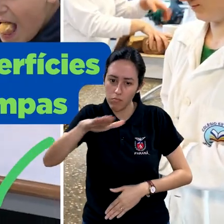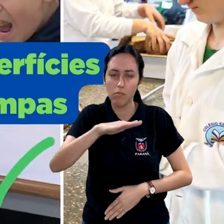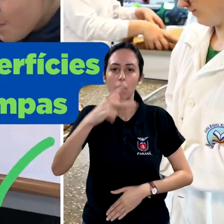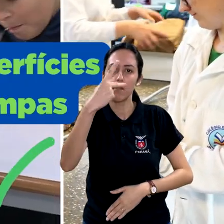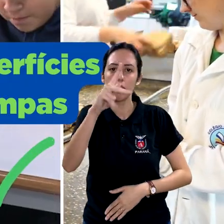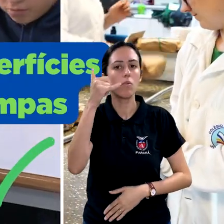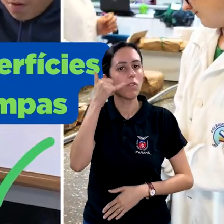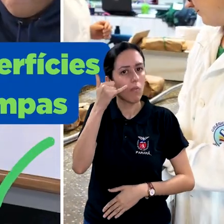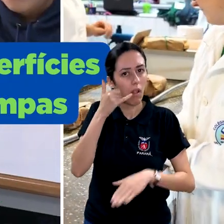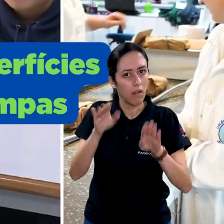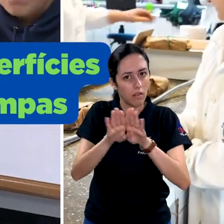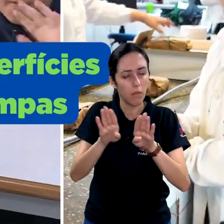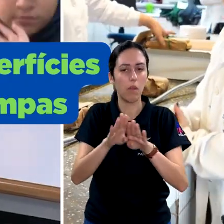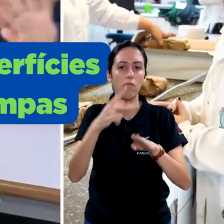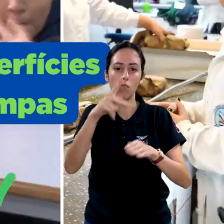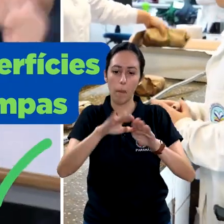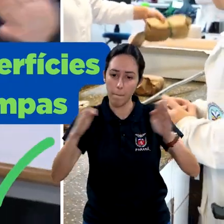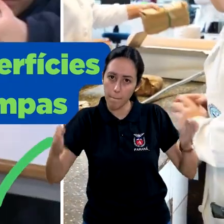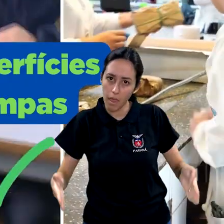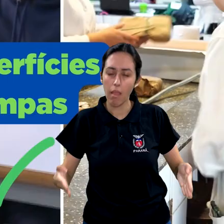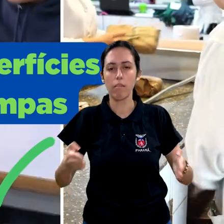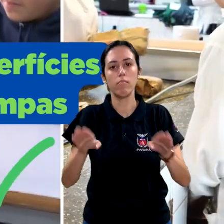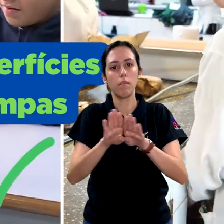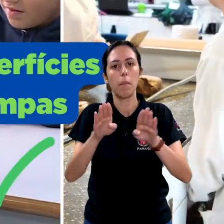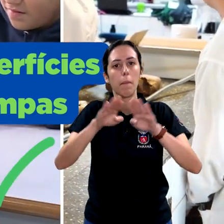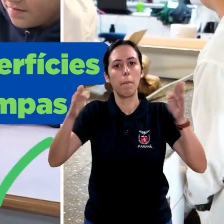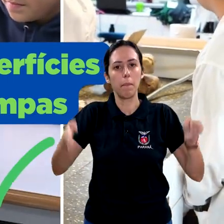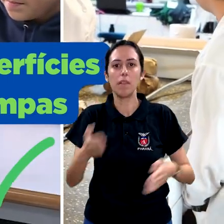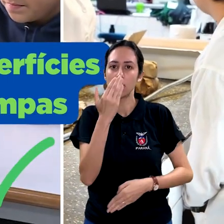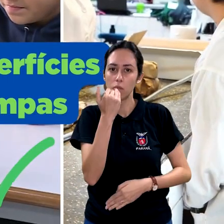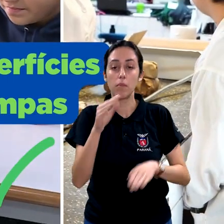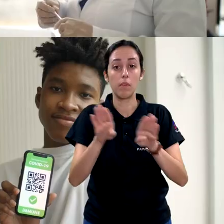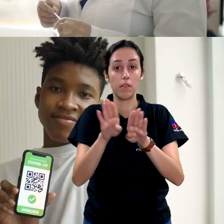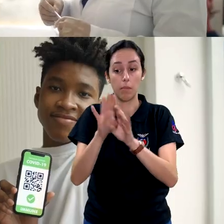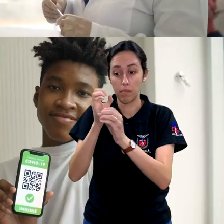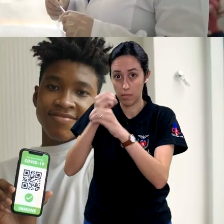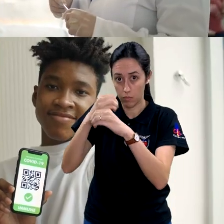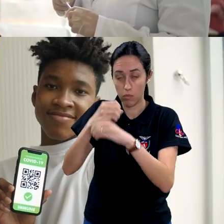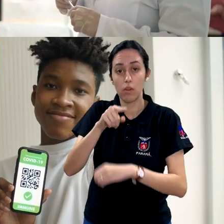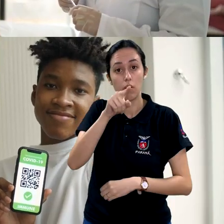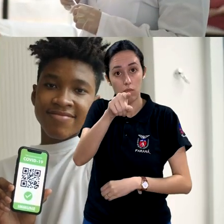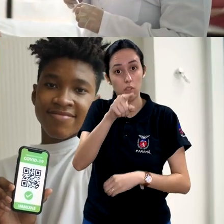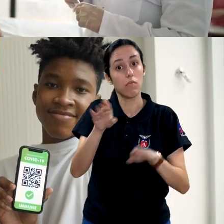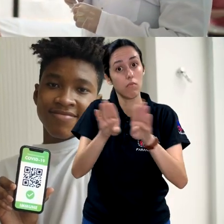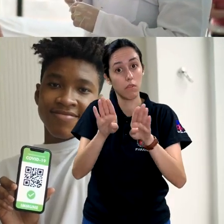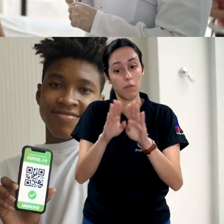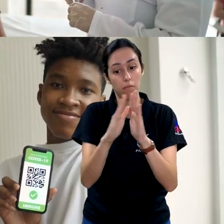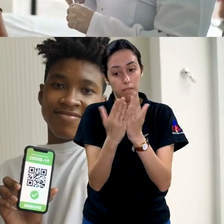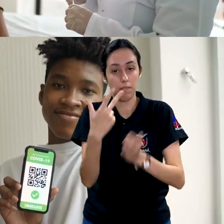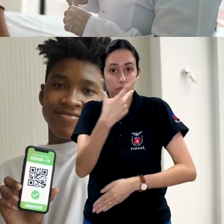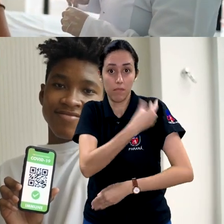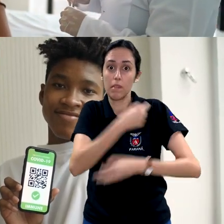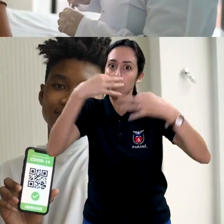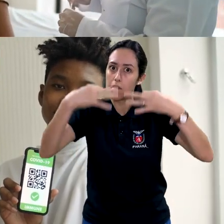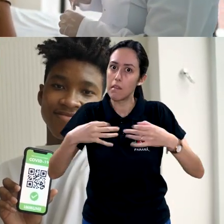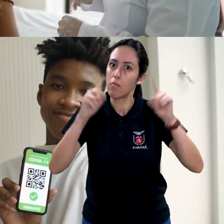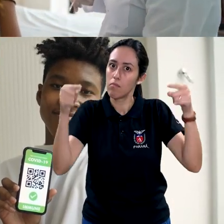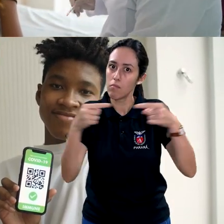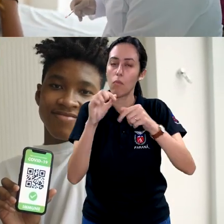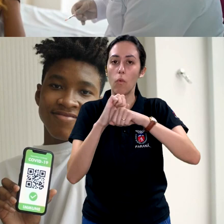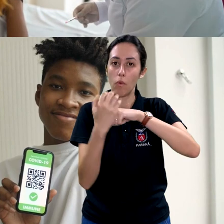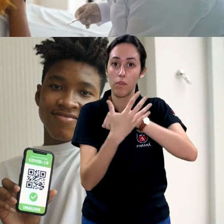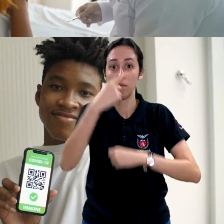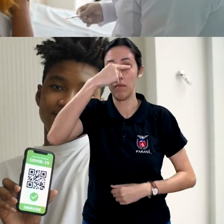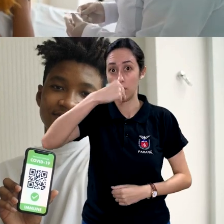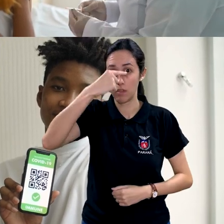tela do celular, da sua carteira, da mesa do refeitório e dos laboratórios também. Ah, mantenha a carteira de vacinação atualizada e com a vacina da